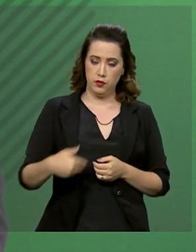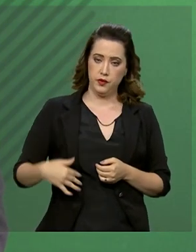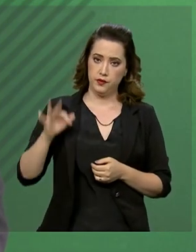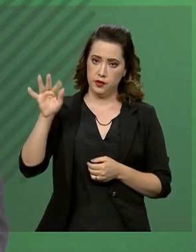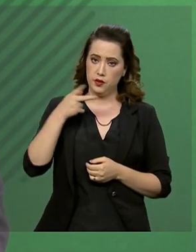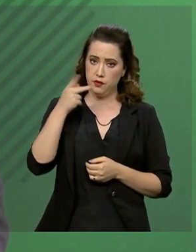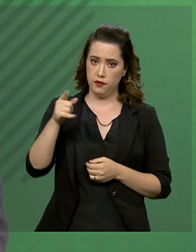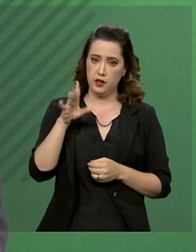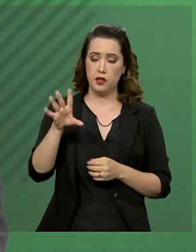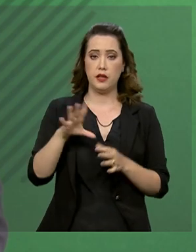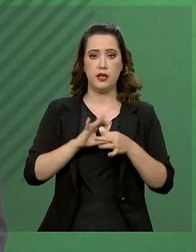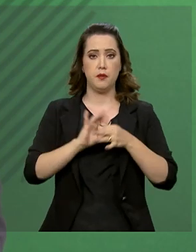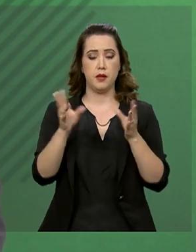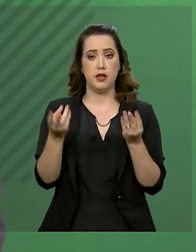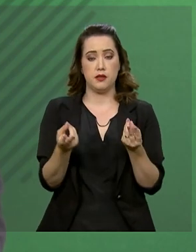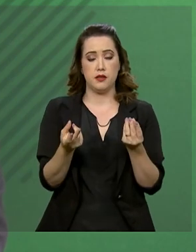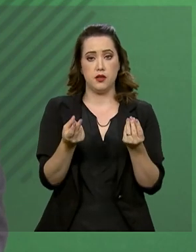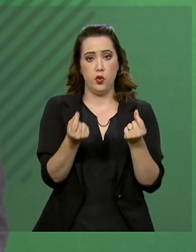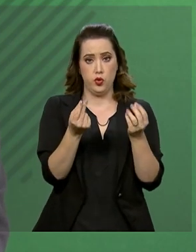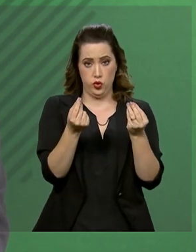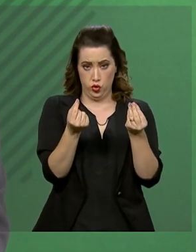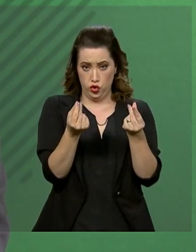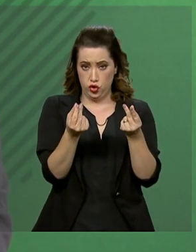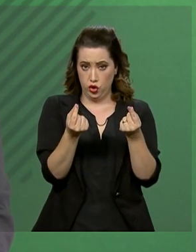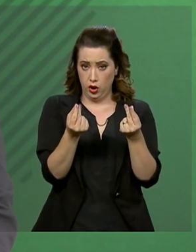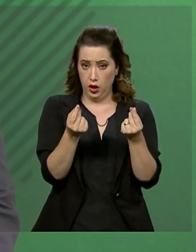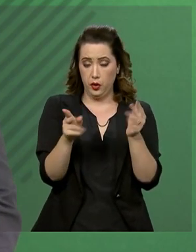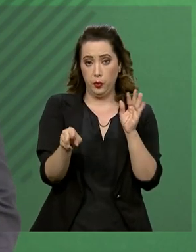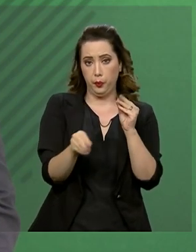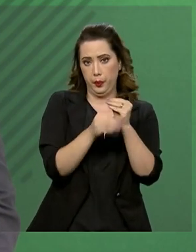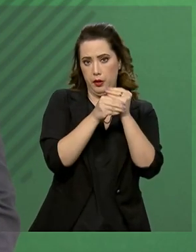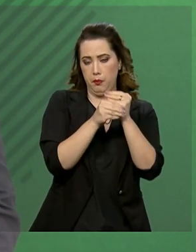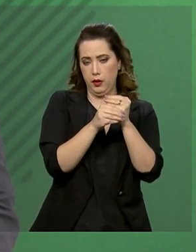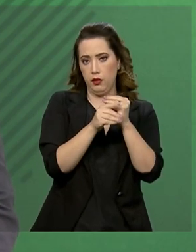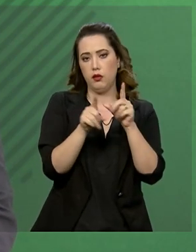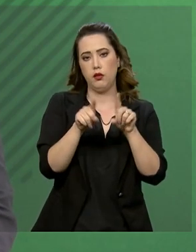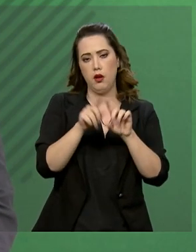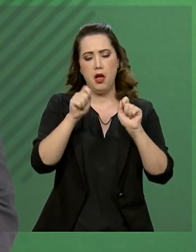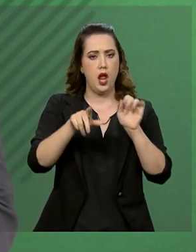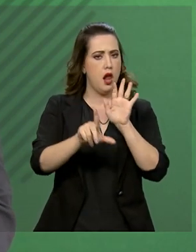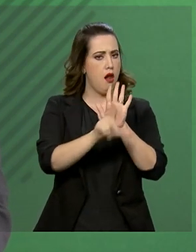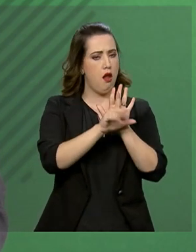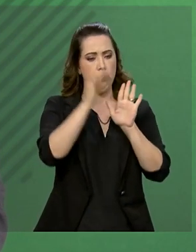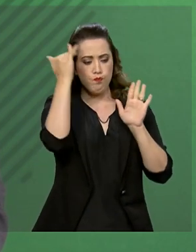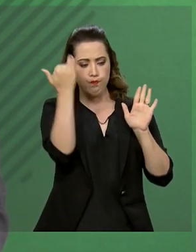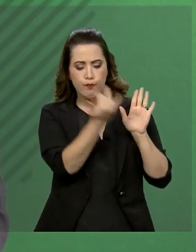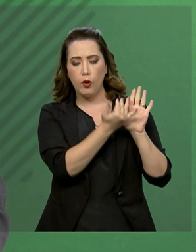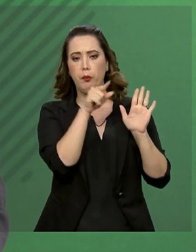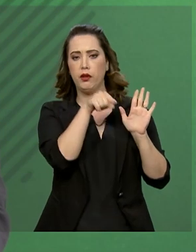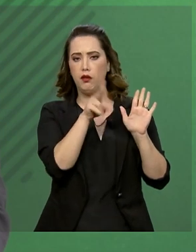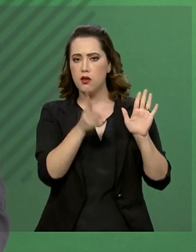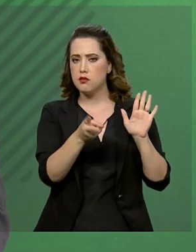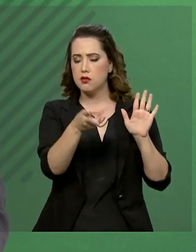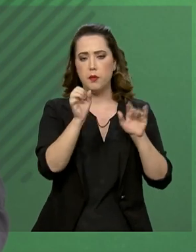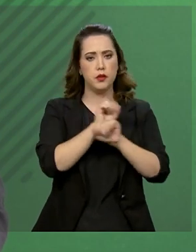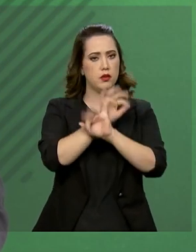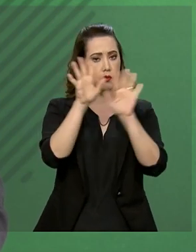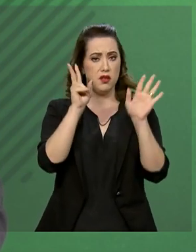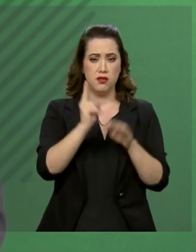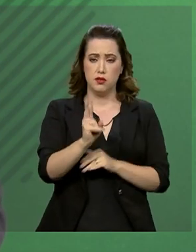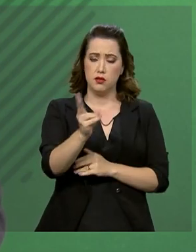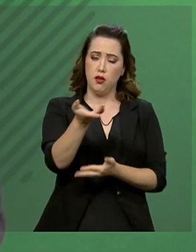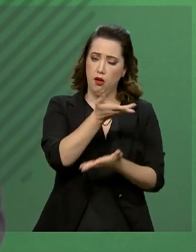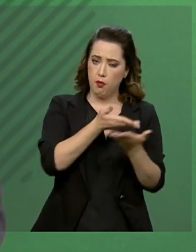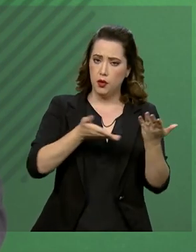prática legítima, transparente, prevista na legislação orçamentária e corriqueira na relação entre o